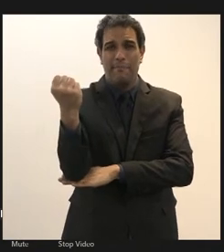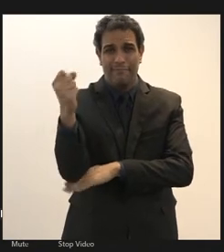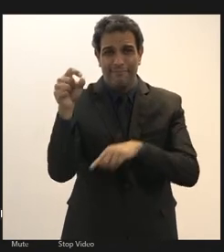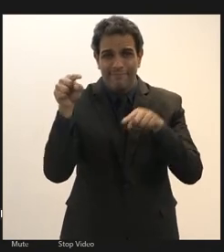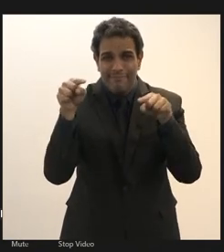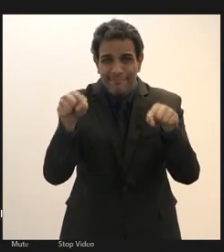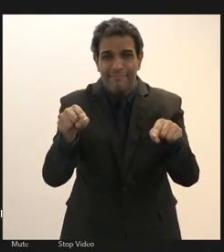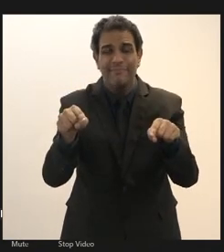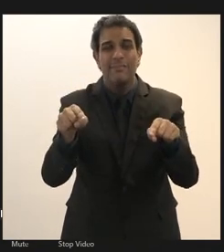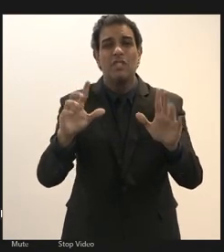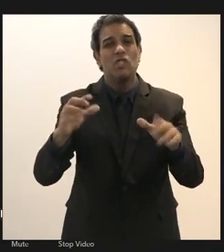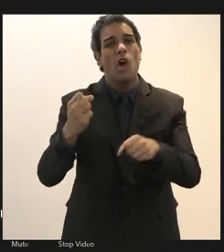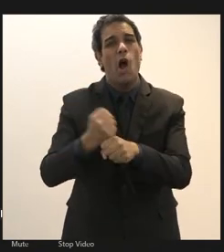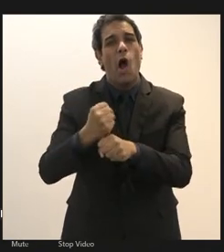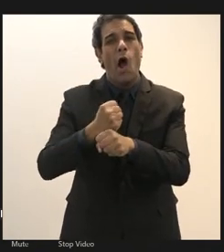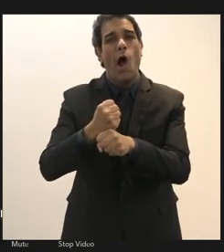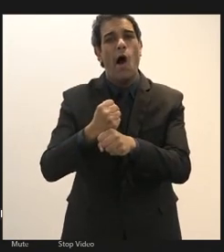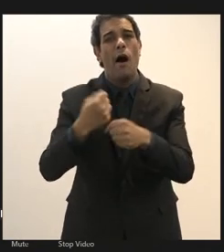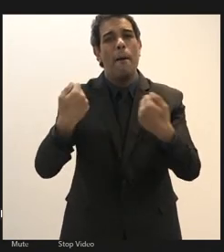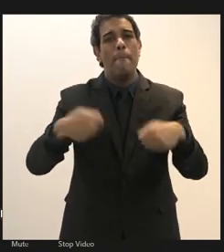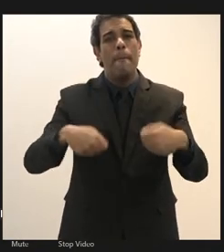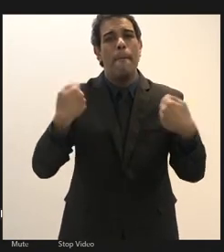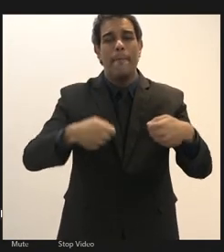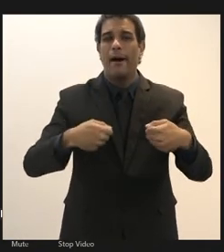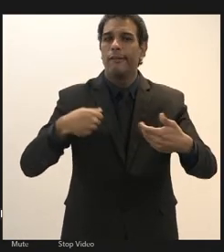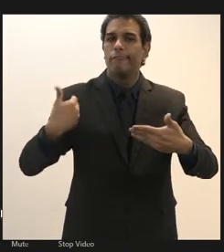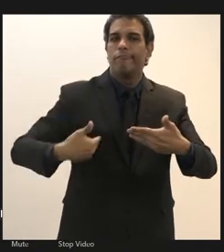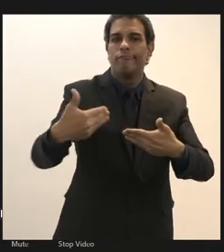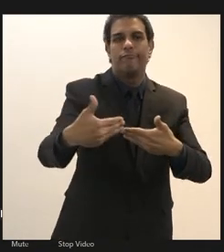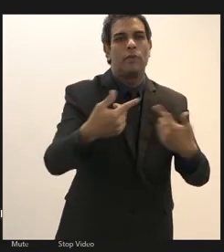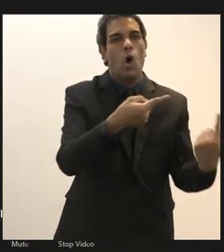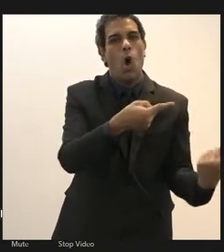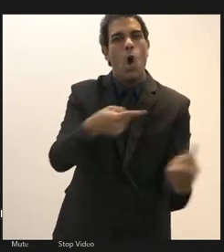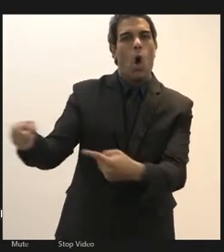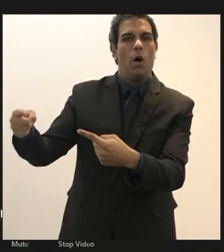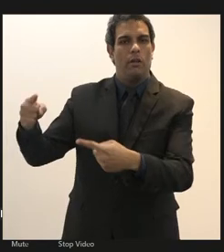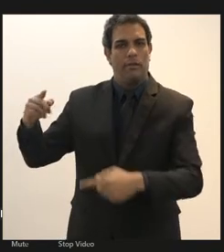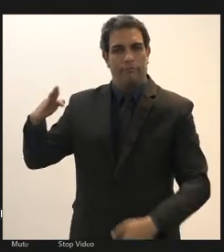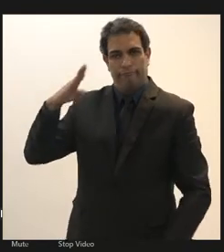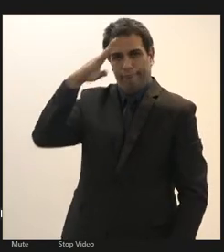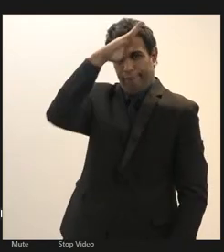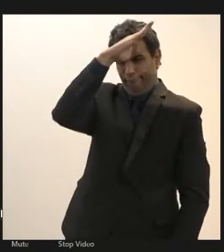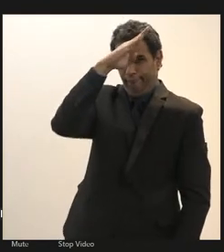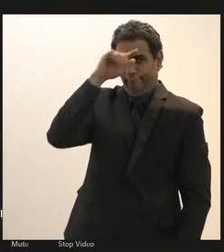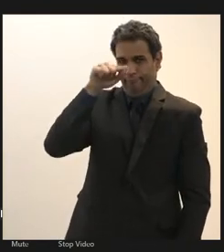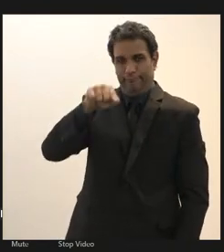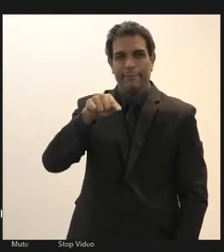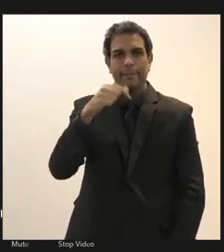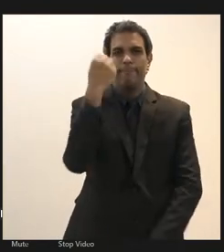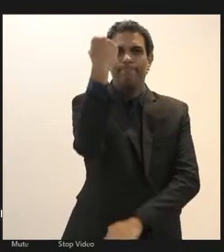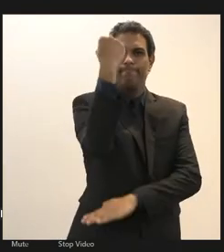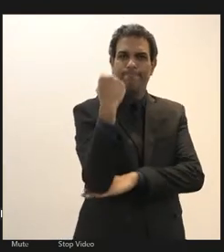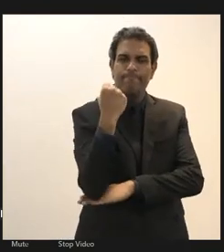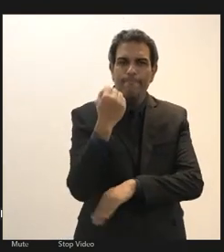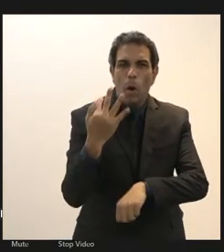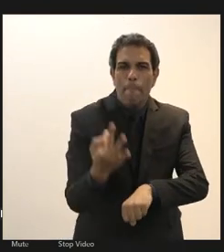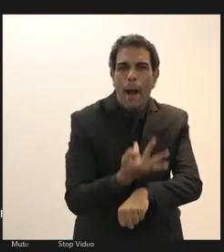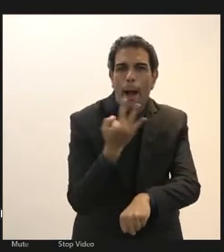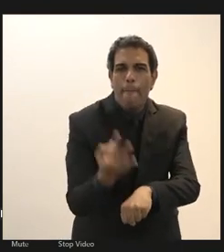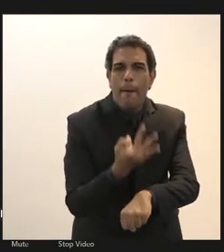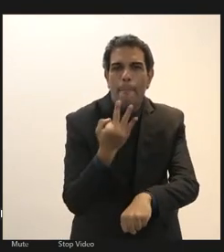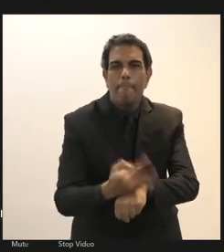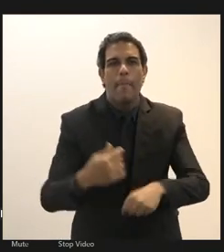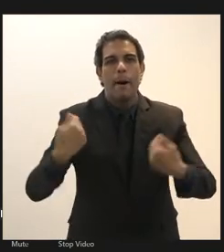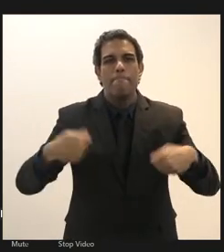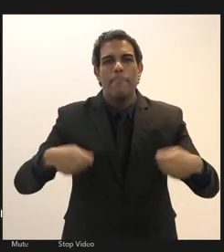centenas de anos a gente precisa avançar hoje a gente tá resistindo tá resistindo tá segurando a corda mas a gente